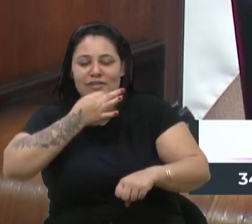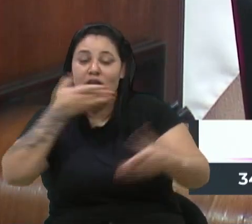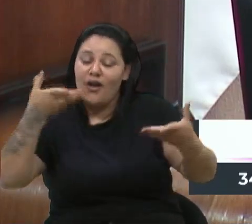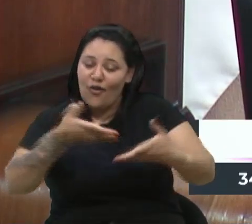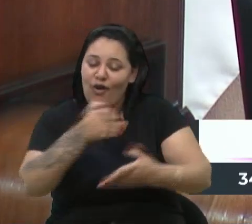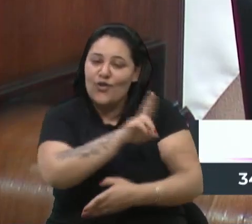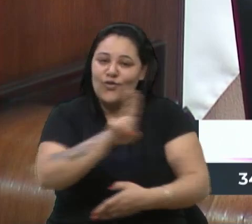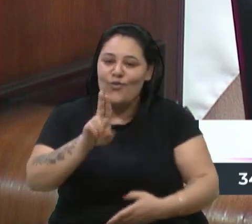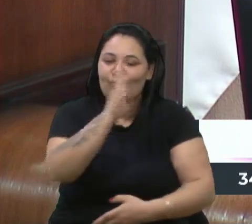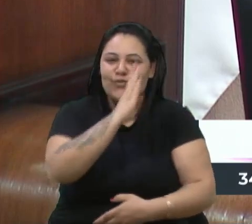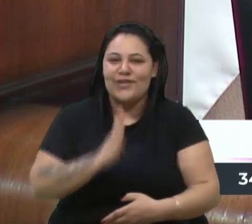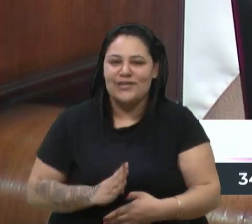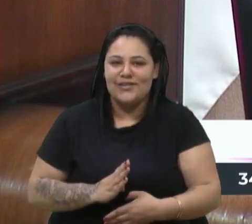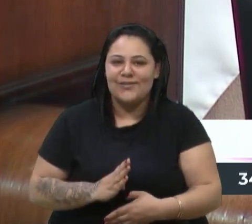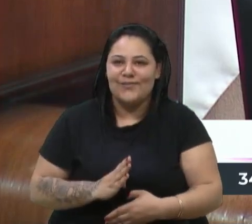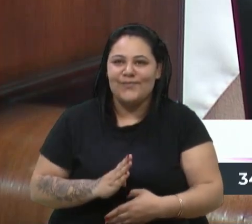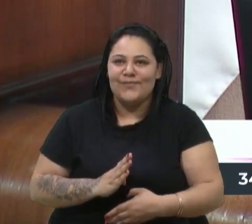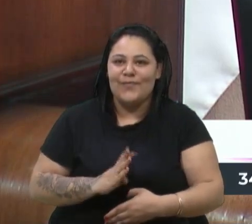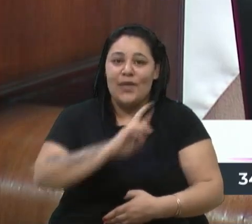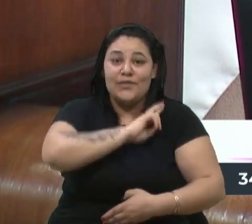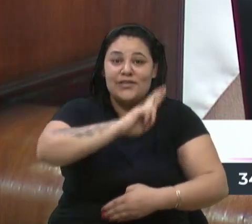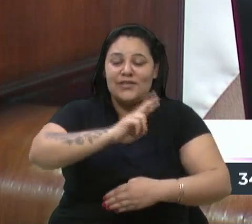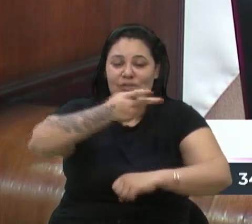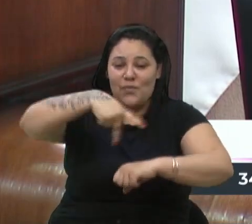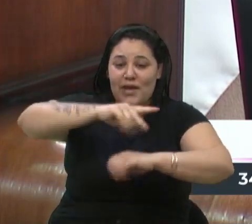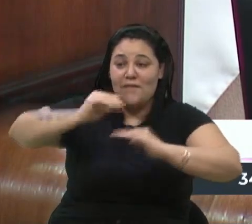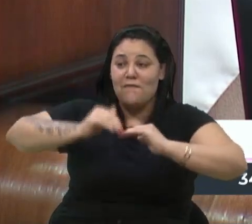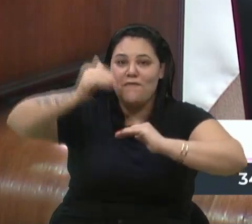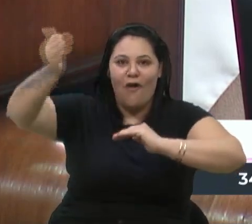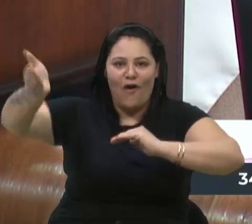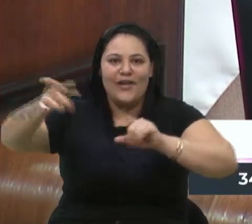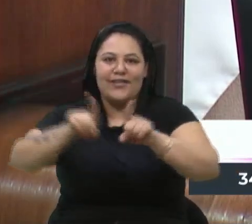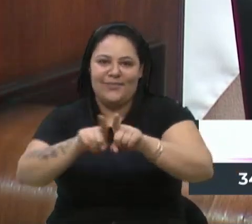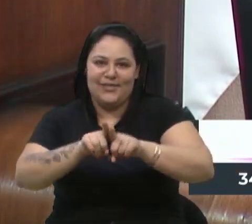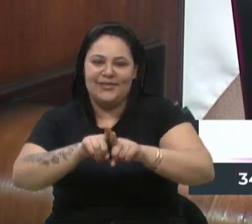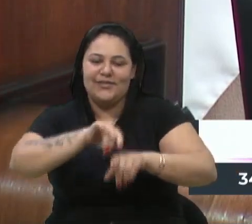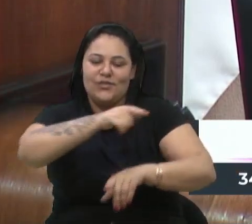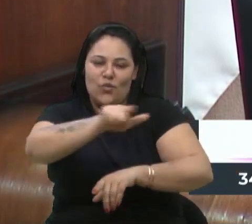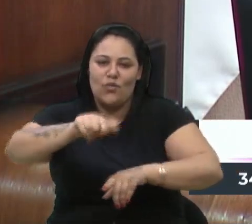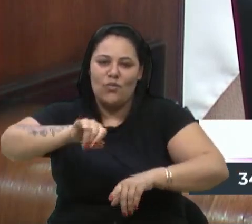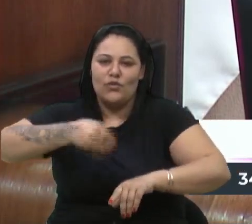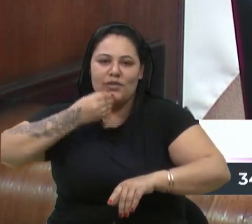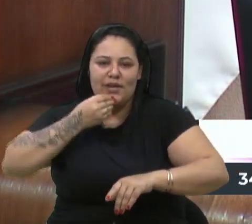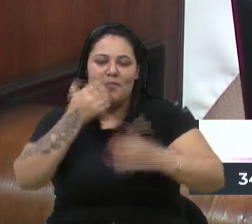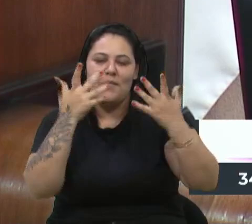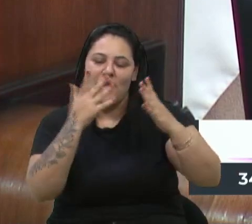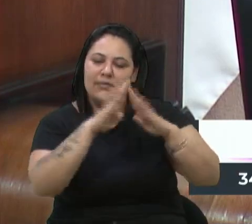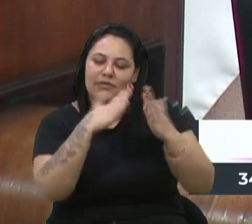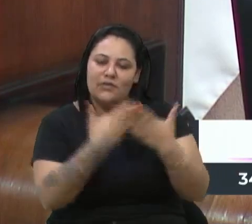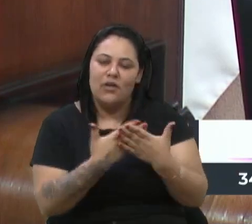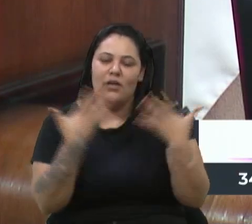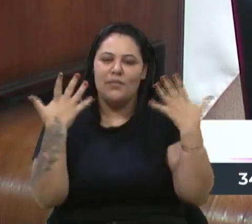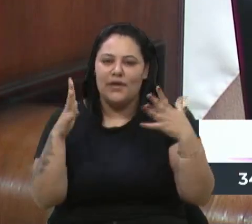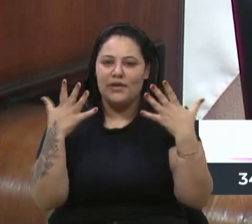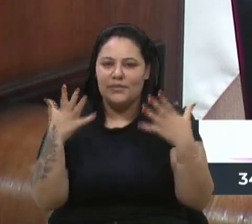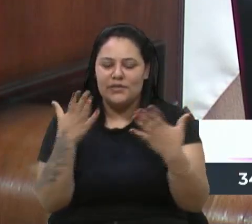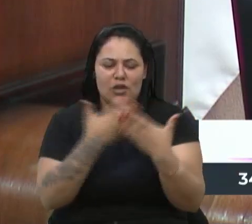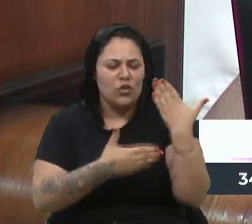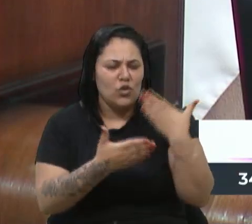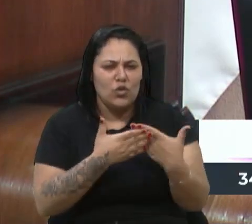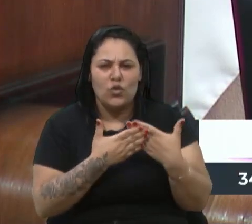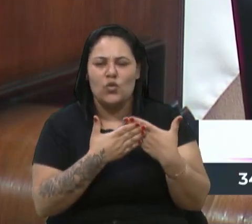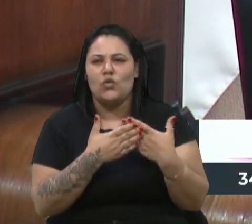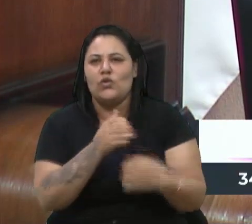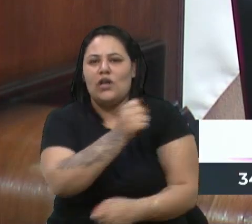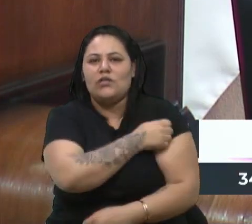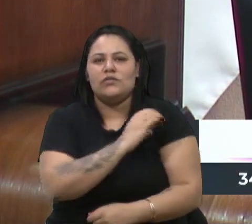para representar o país em outras oportunidades. Então, parabéns ao Tiradentes, parabéns a esses estudantes, os alunos do CETEC que avançaram